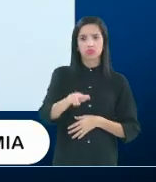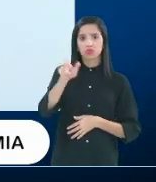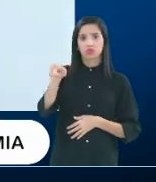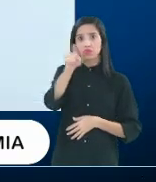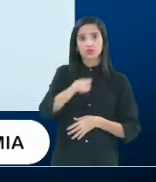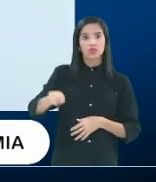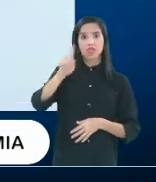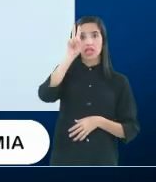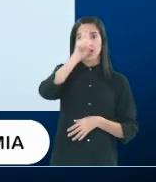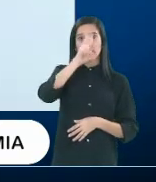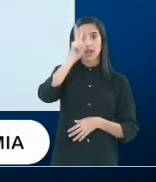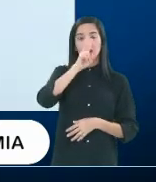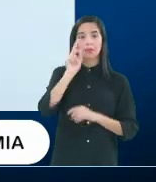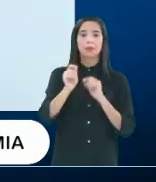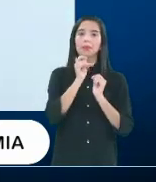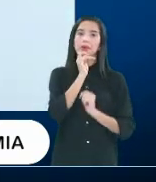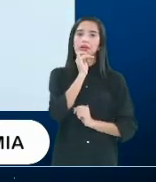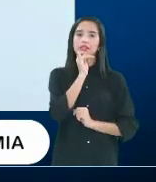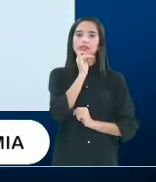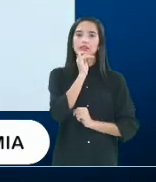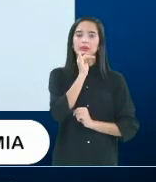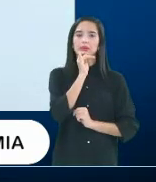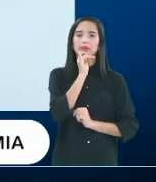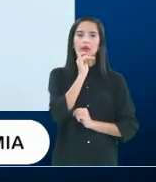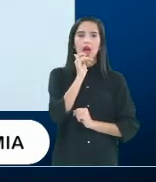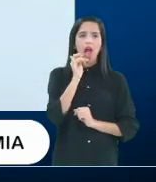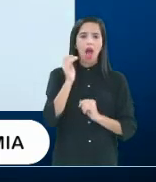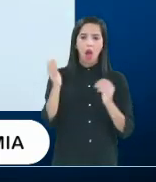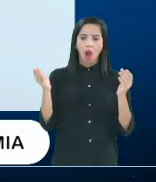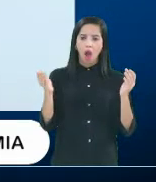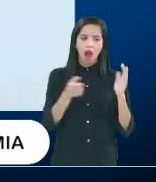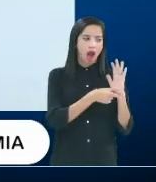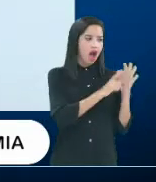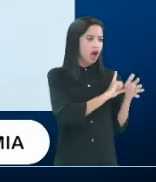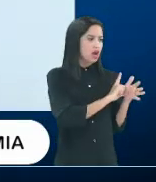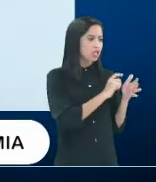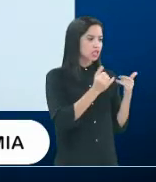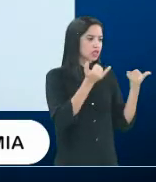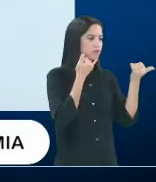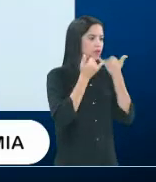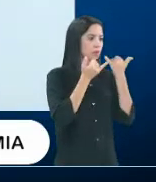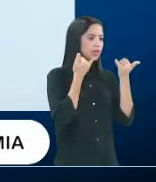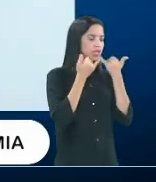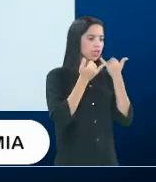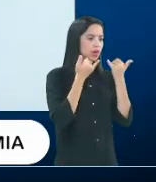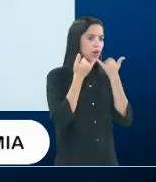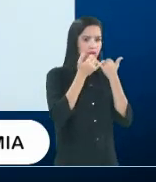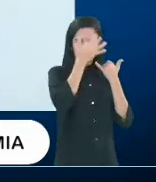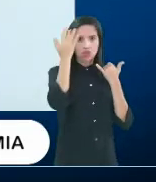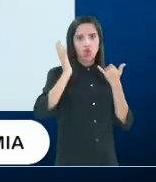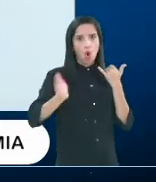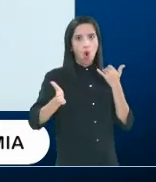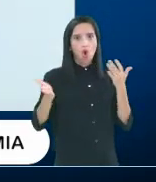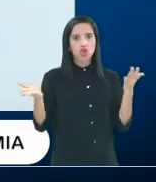início da pandemia, algumas informações que hoje todo mundo já domina, como, por exemplo,